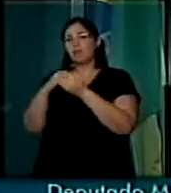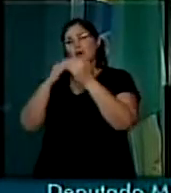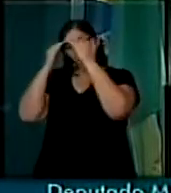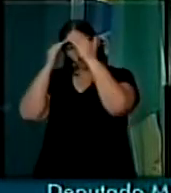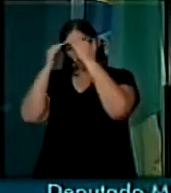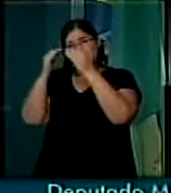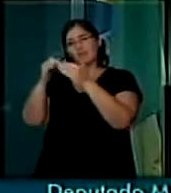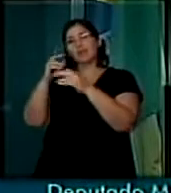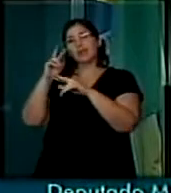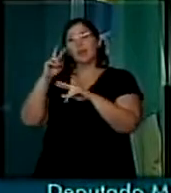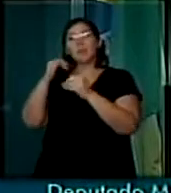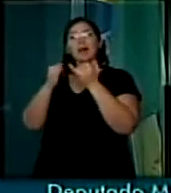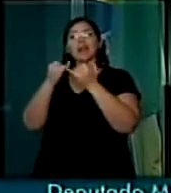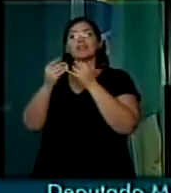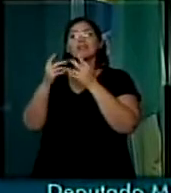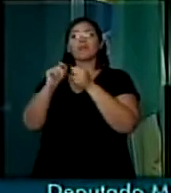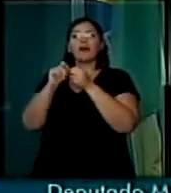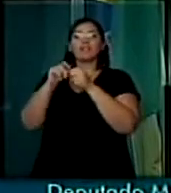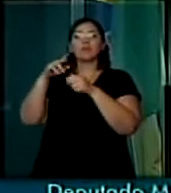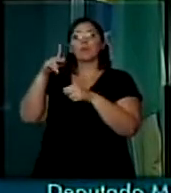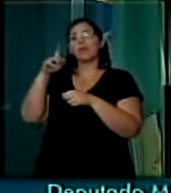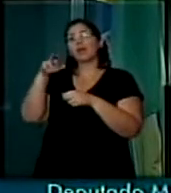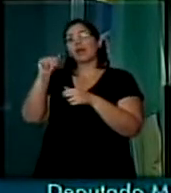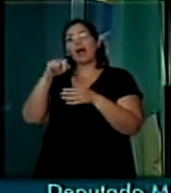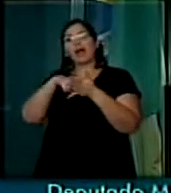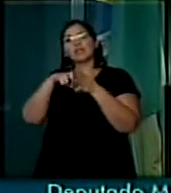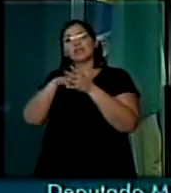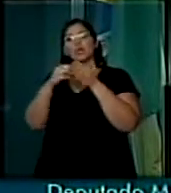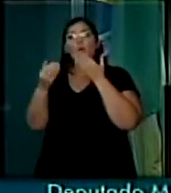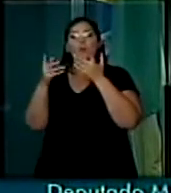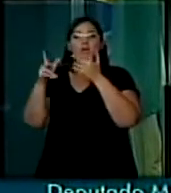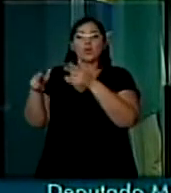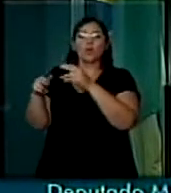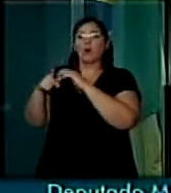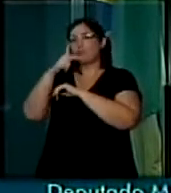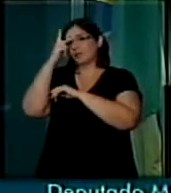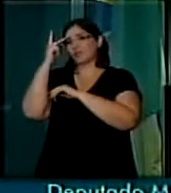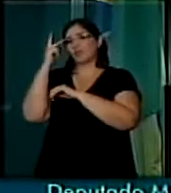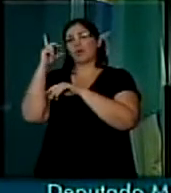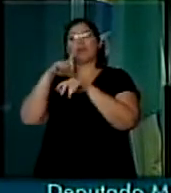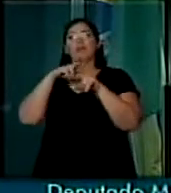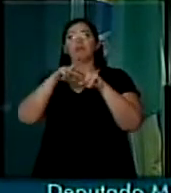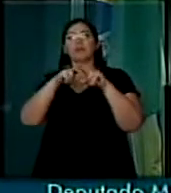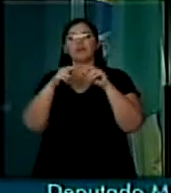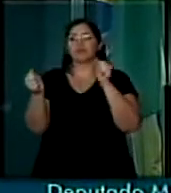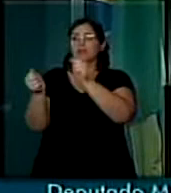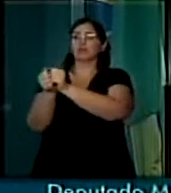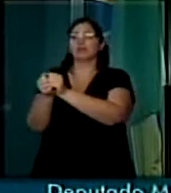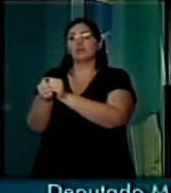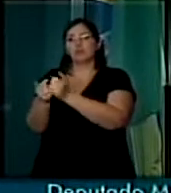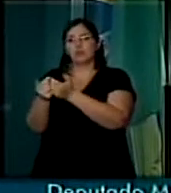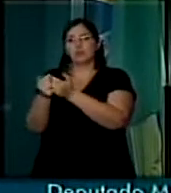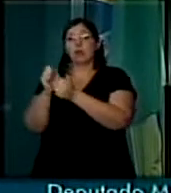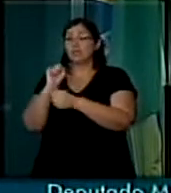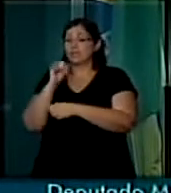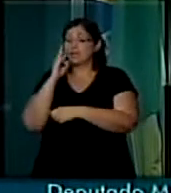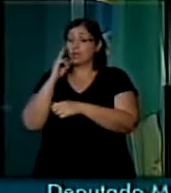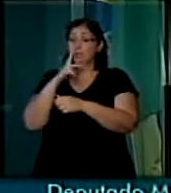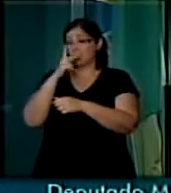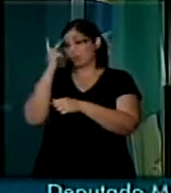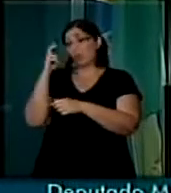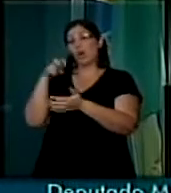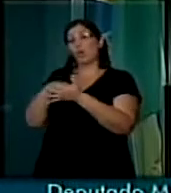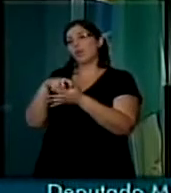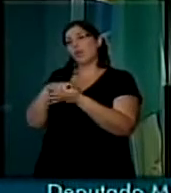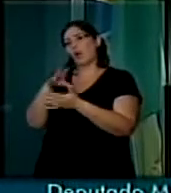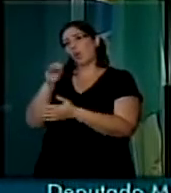pena junto com o seu ente querido. Quando nós vemos uma condenação